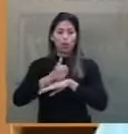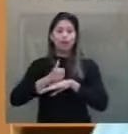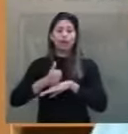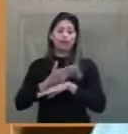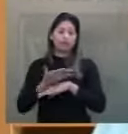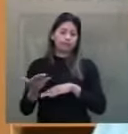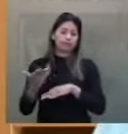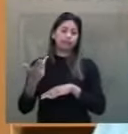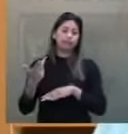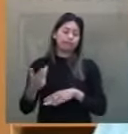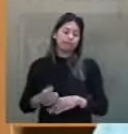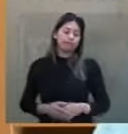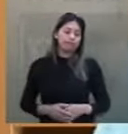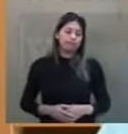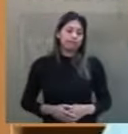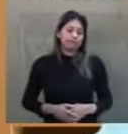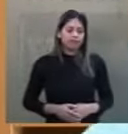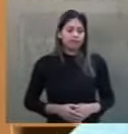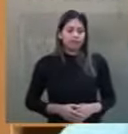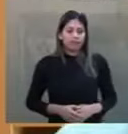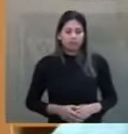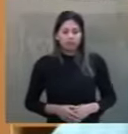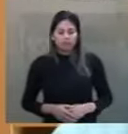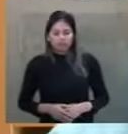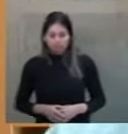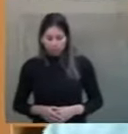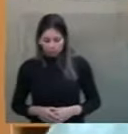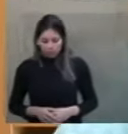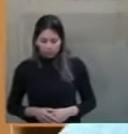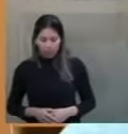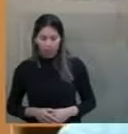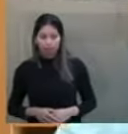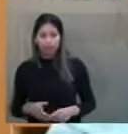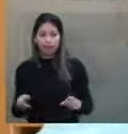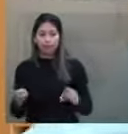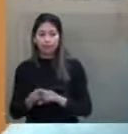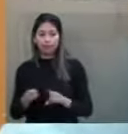na atuação profissional. Além dos postos,